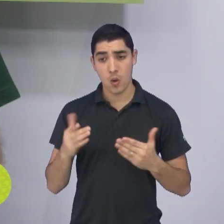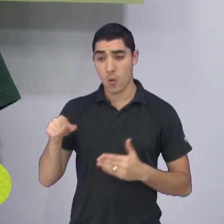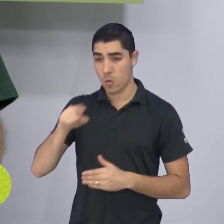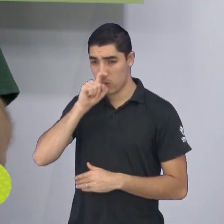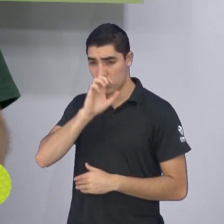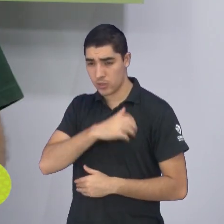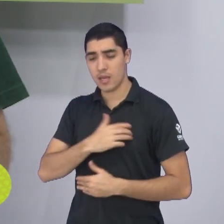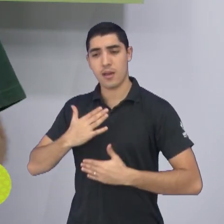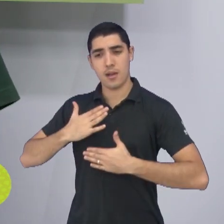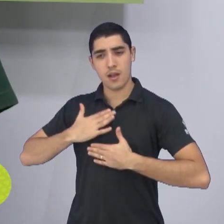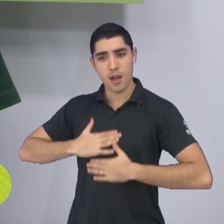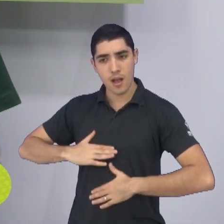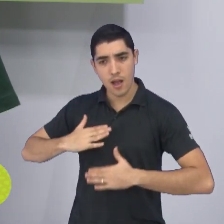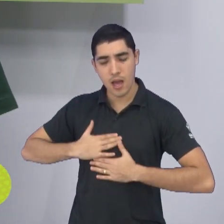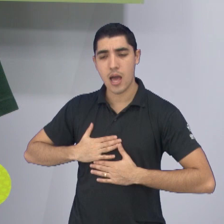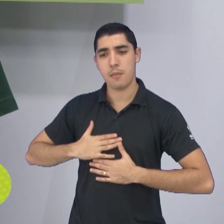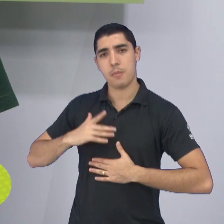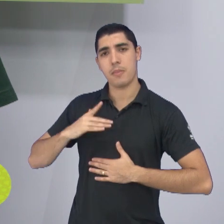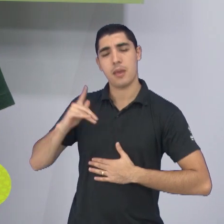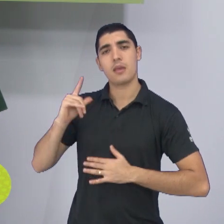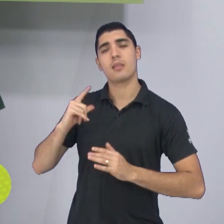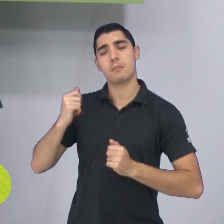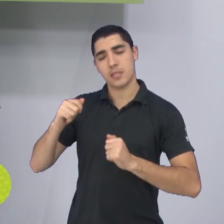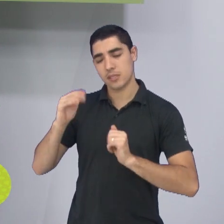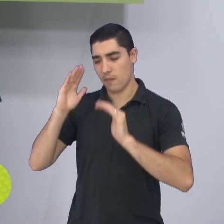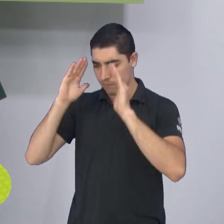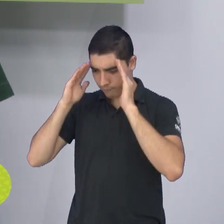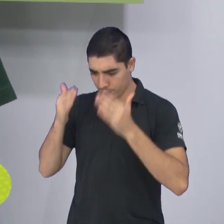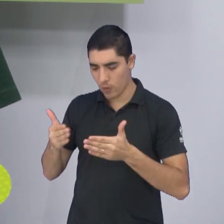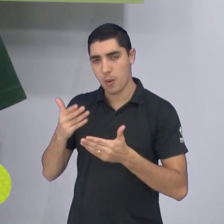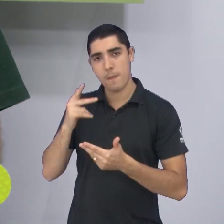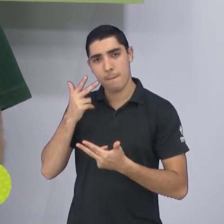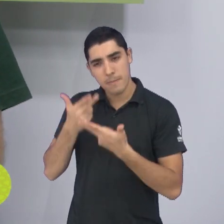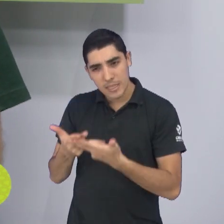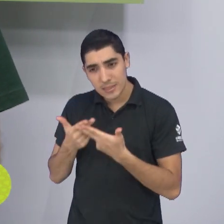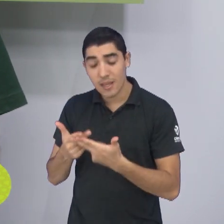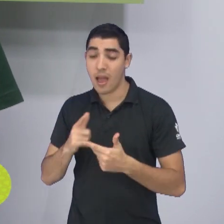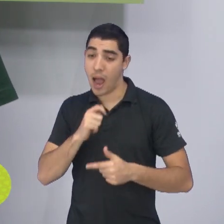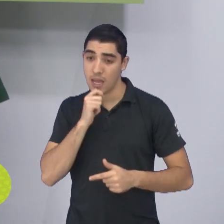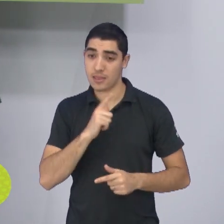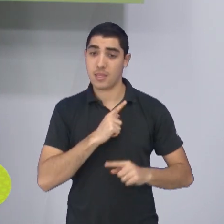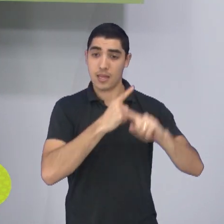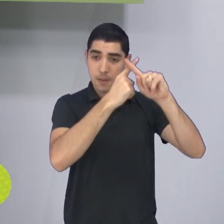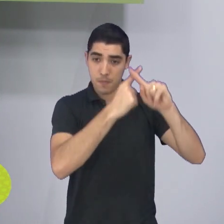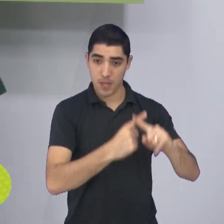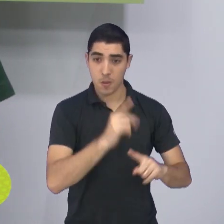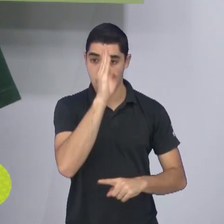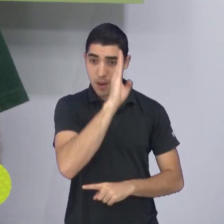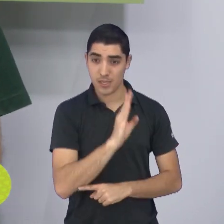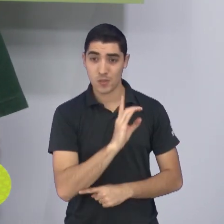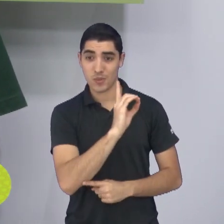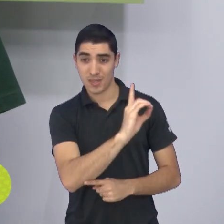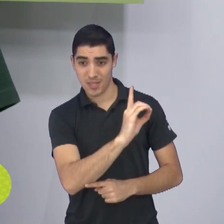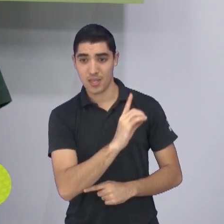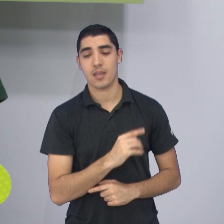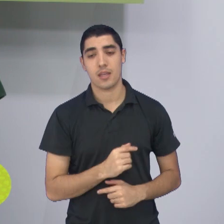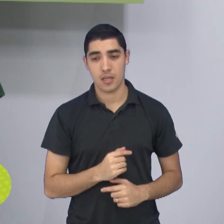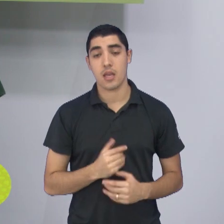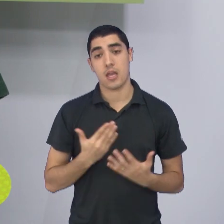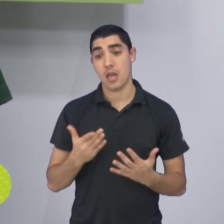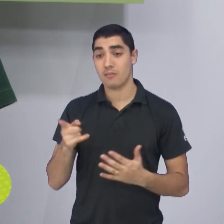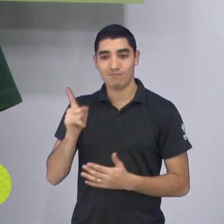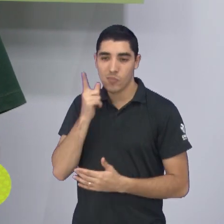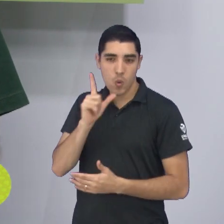abaixar a poeira, pensar, colocar a cabeça no lugar. Tem a Série D aí no Campeonato mais para frente. O acesso não